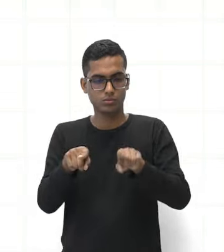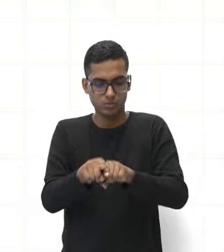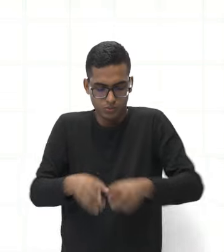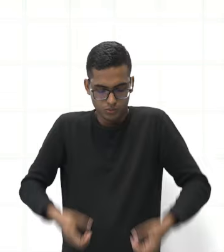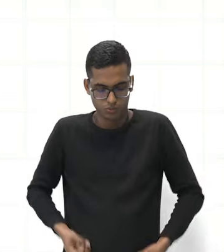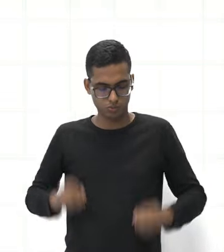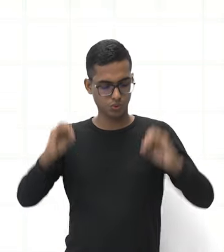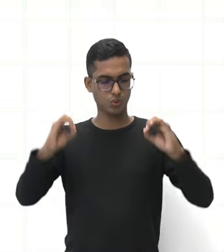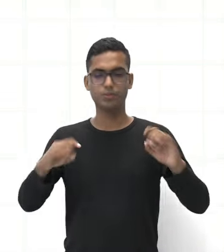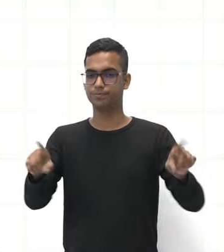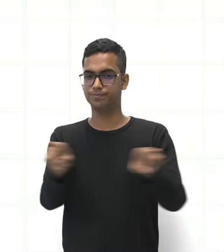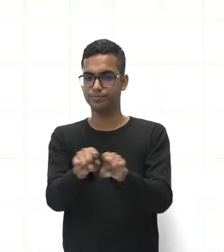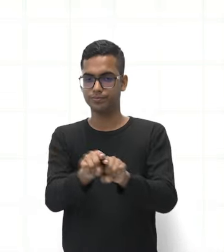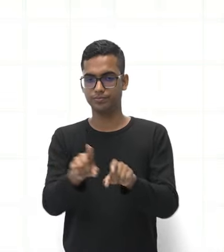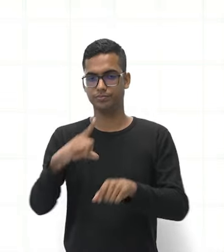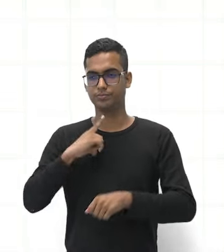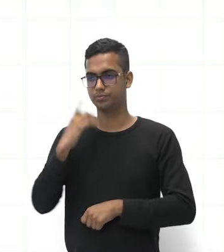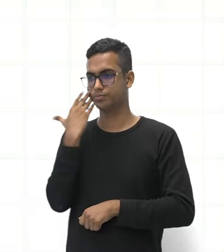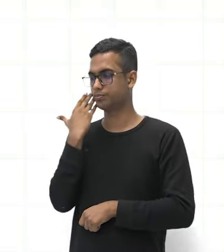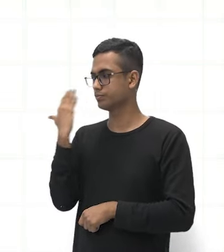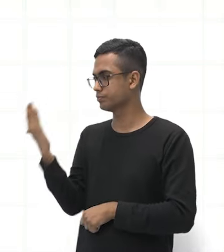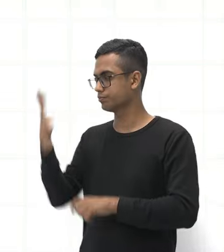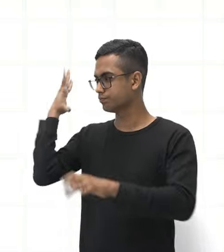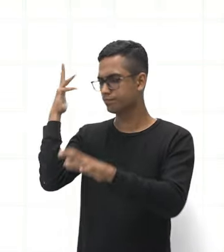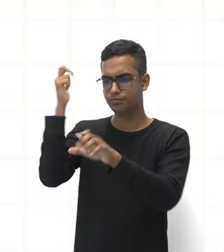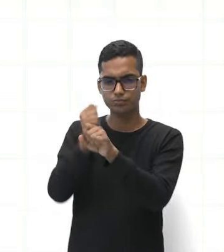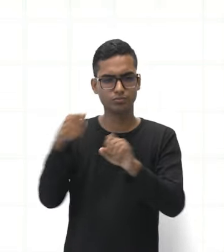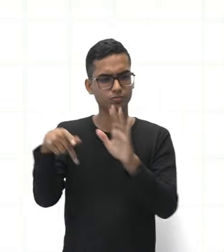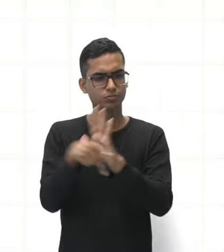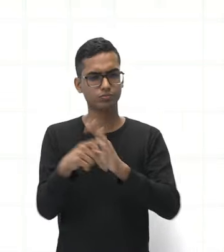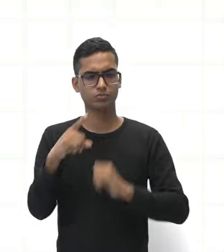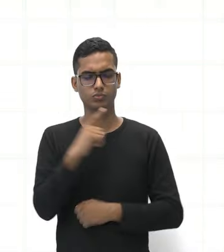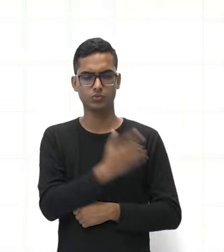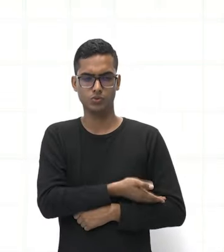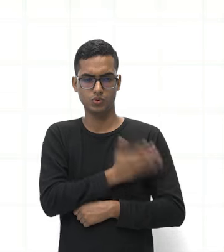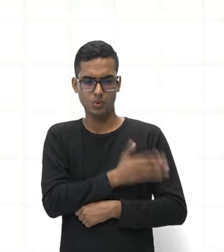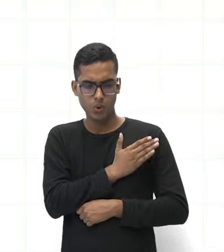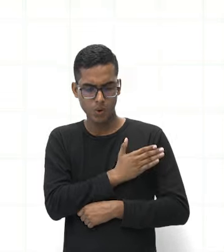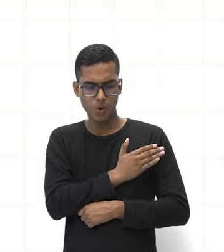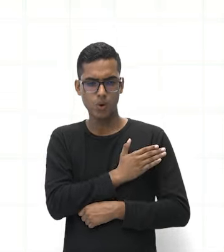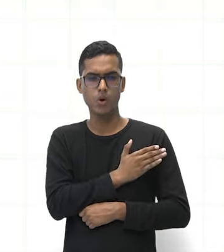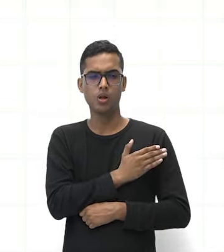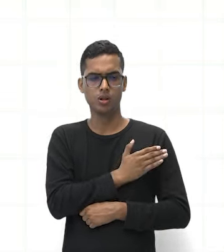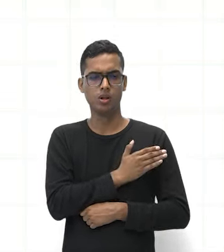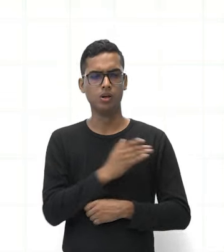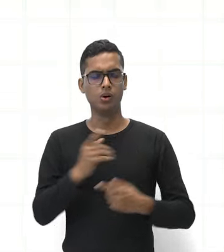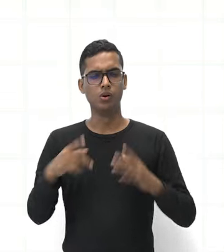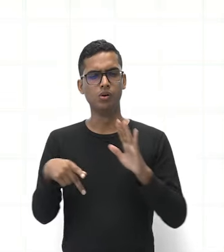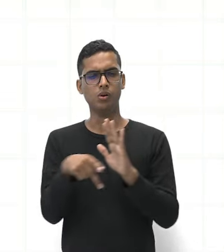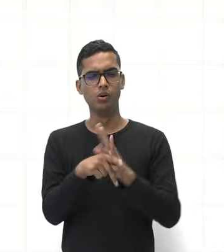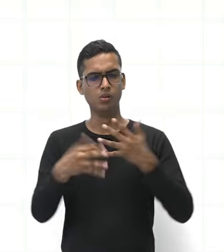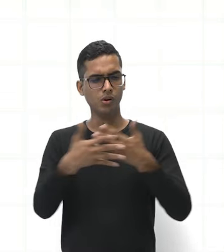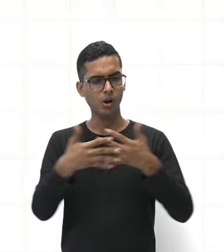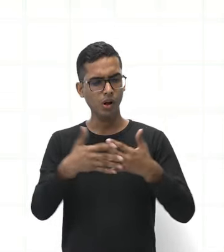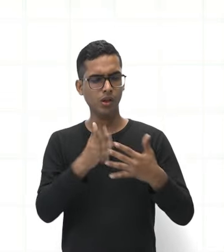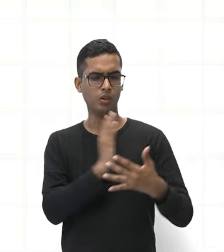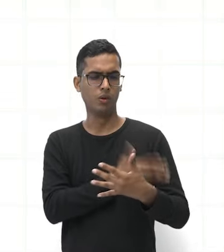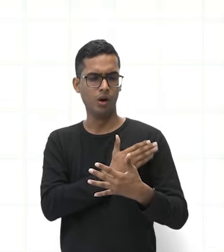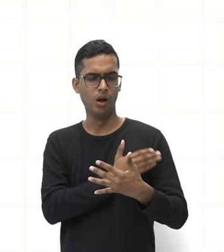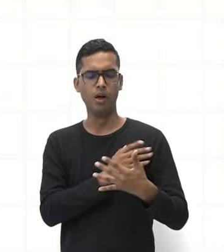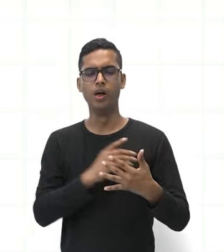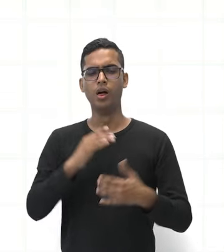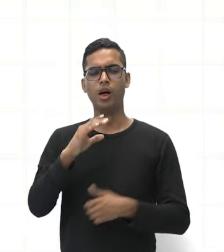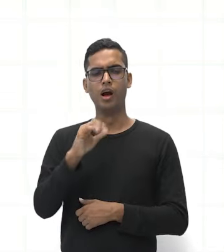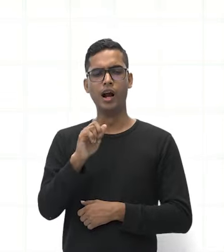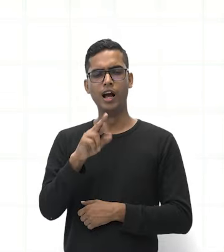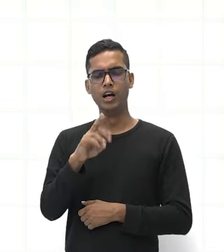encontrados no nosso corpo. Revisando. Cardíaco, localizado no coração, né? A diferença é o quê?